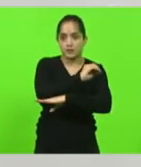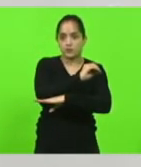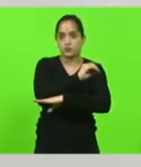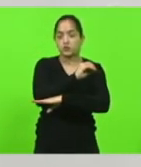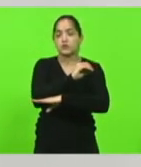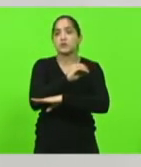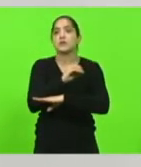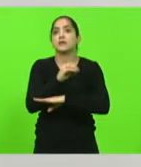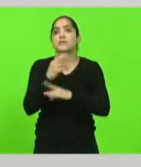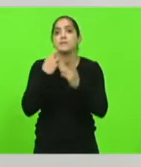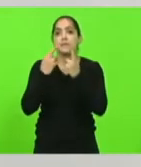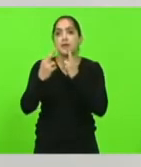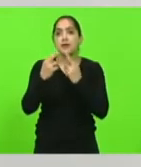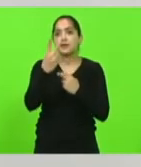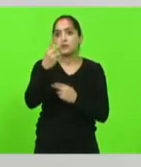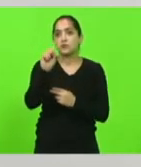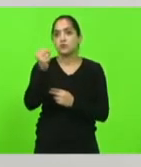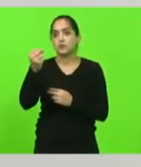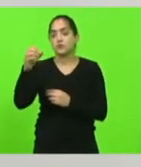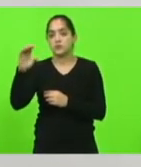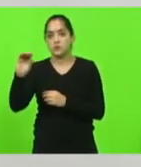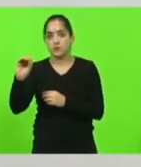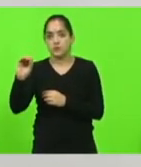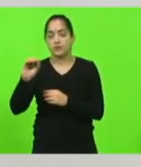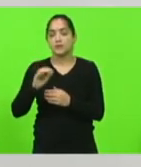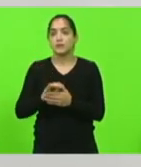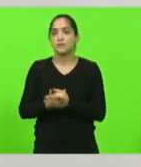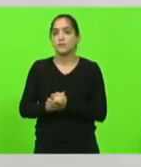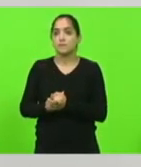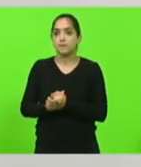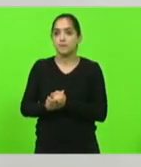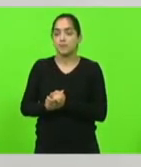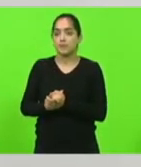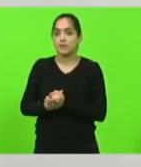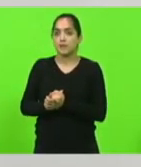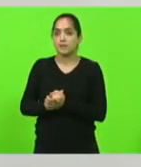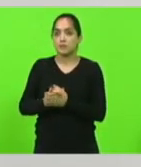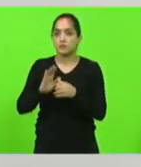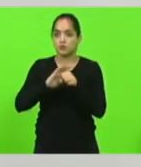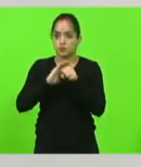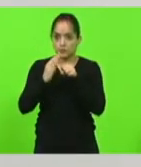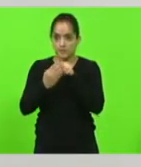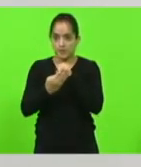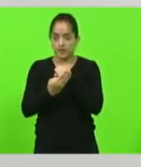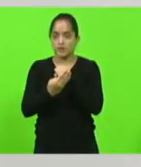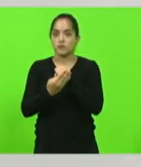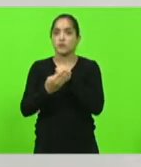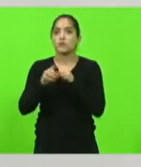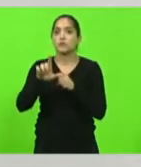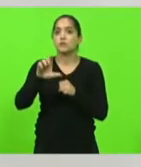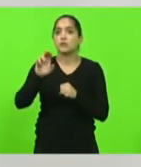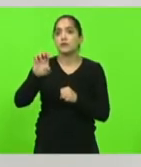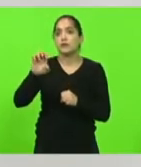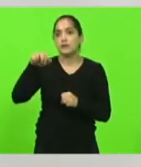-280 da ligação do bairro Lençol de São Bento do Sul com